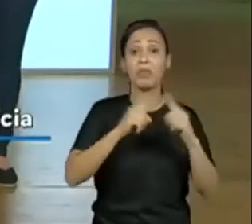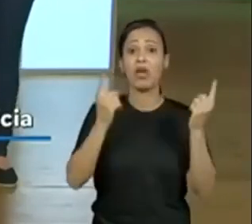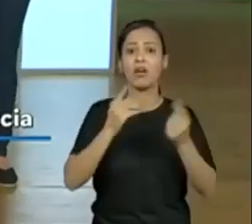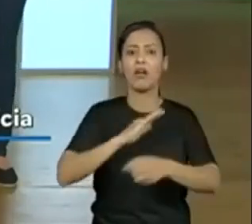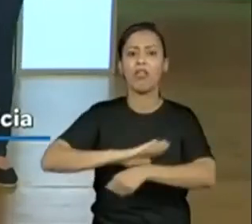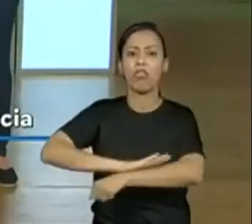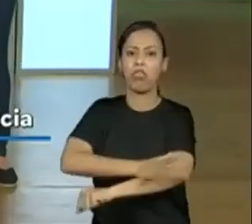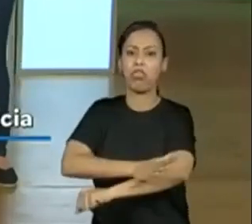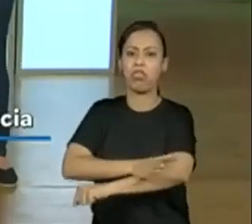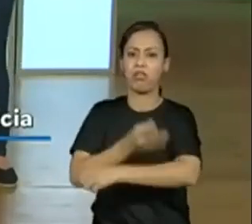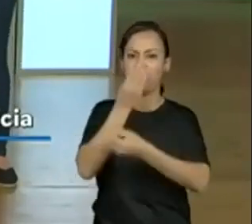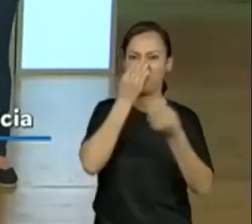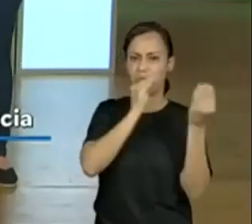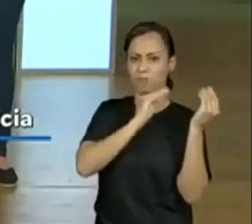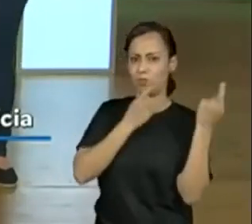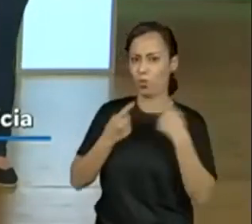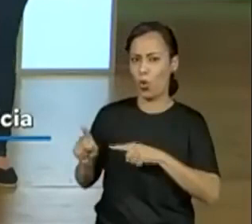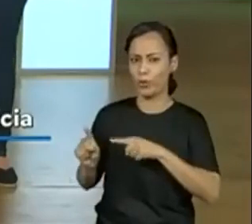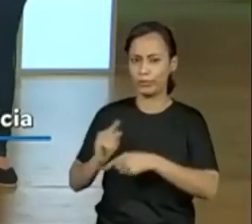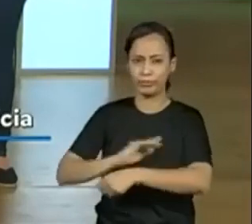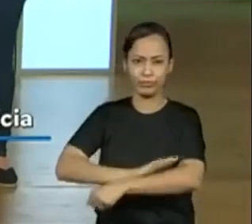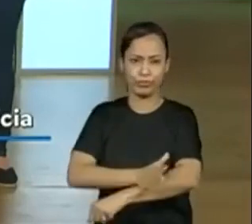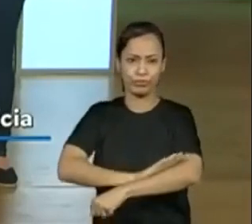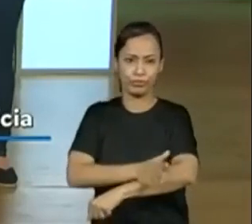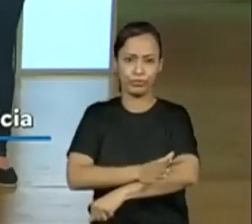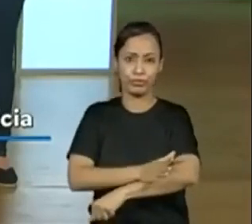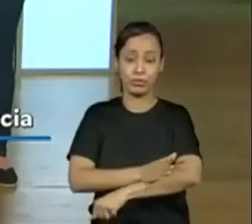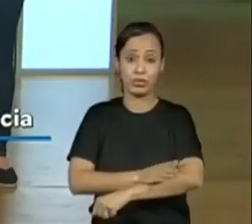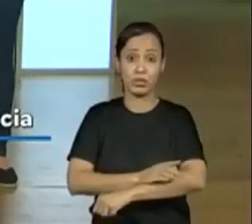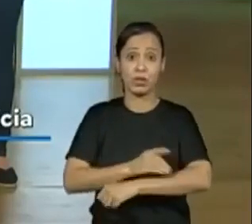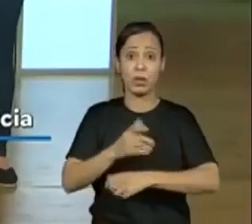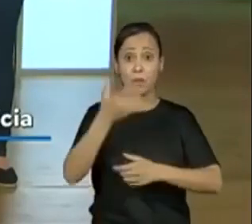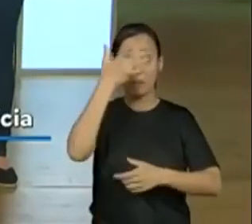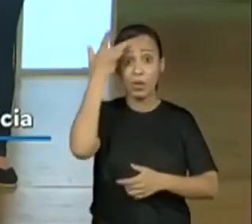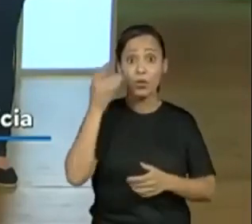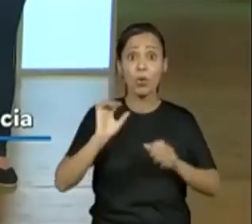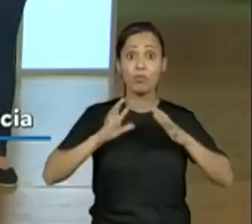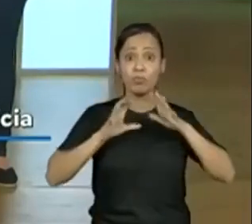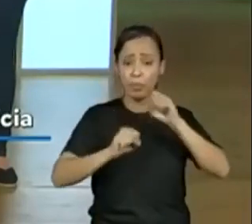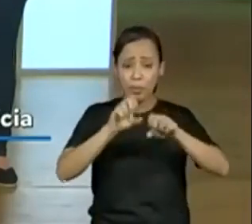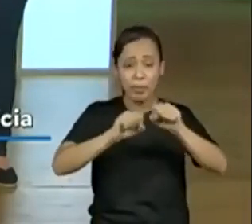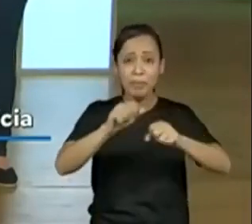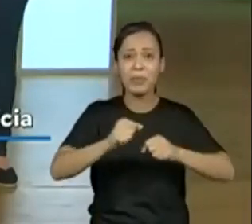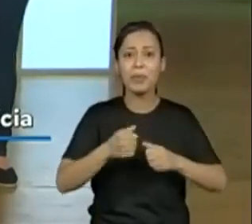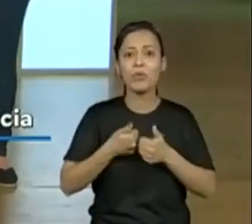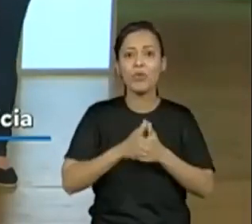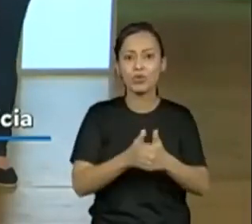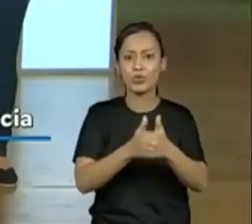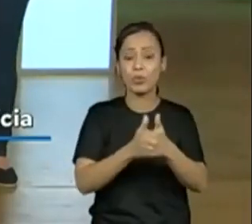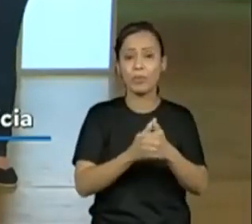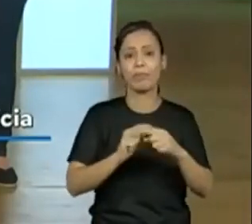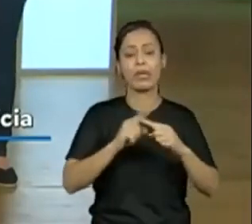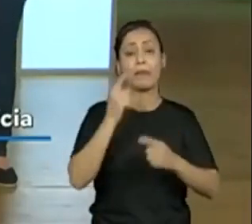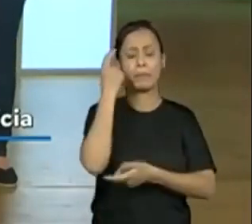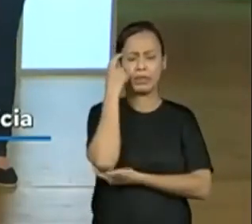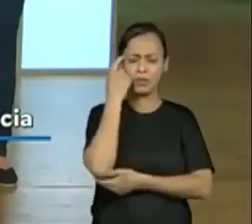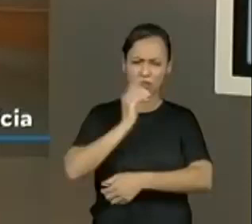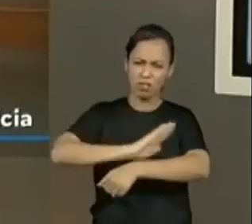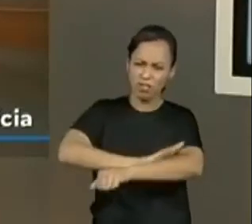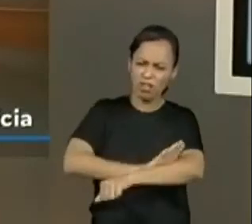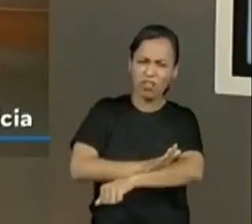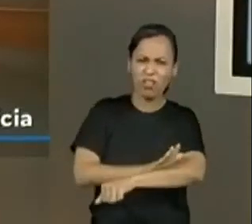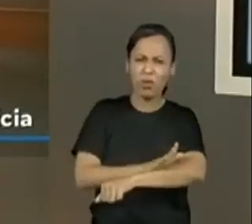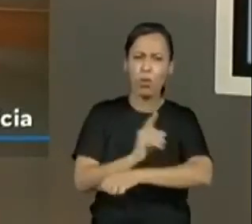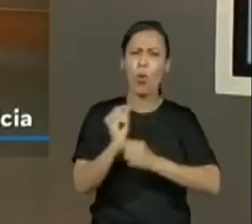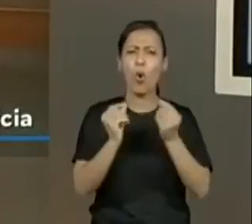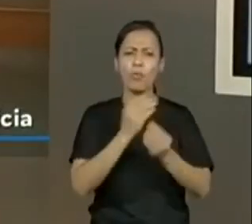Bom, eu penso que deve ter acontecido algum ataque racista em algum lugar, em